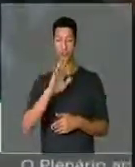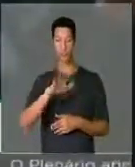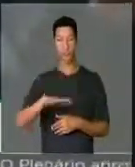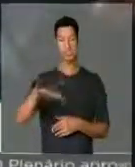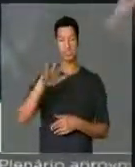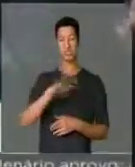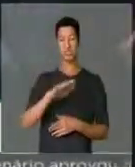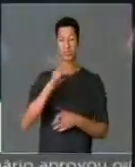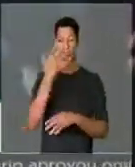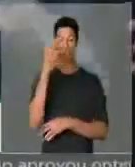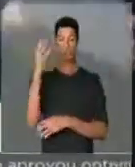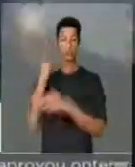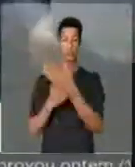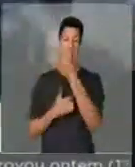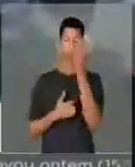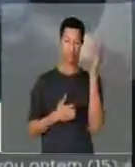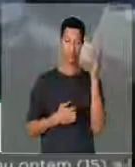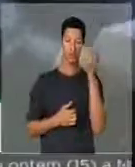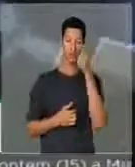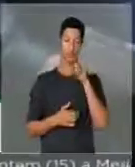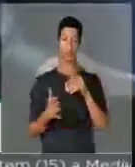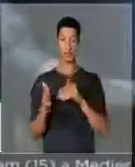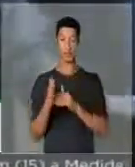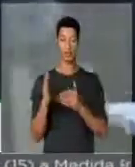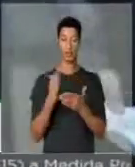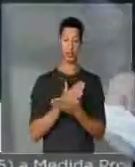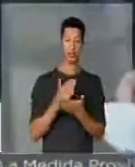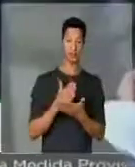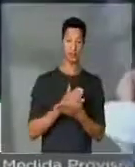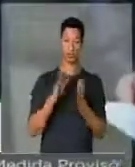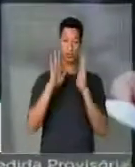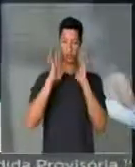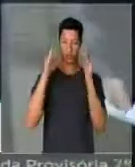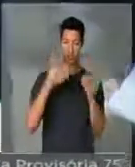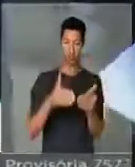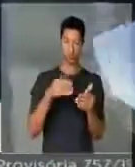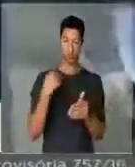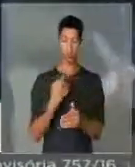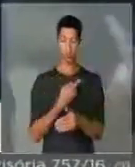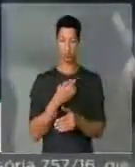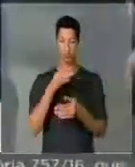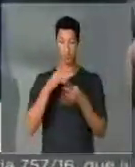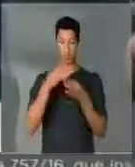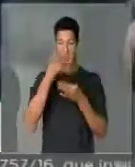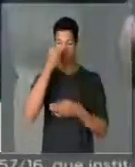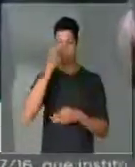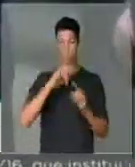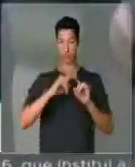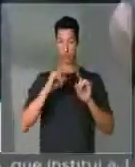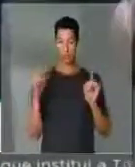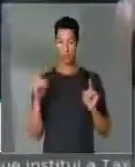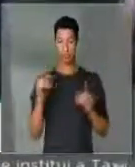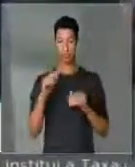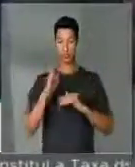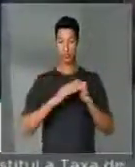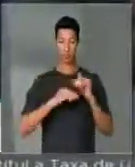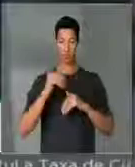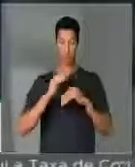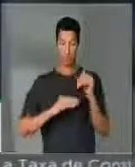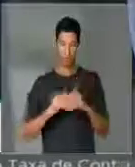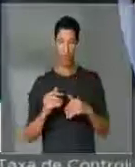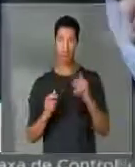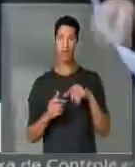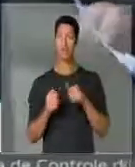geral a questão ambiental ganha até alguma centralidade nos nossos discursos, mas na prática